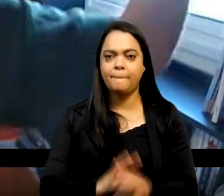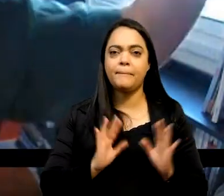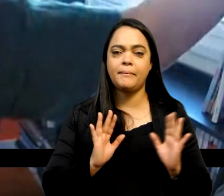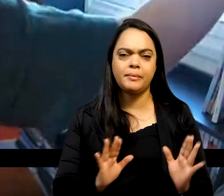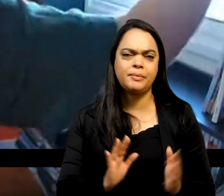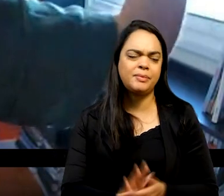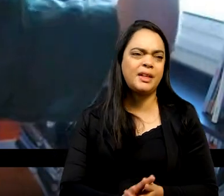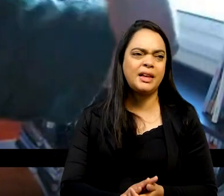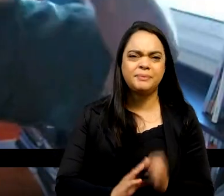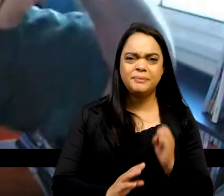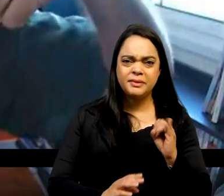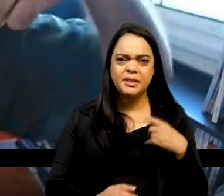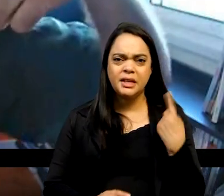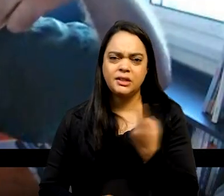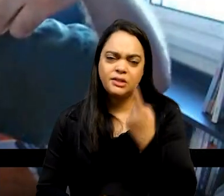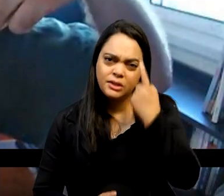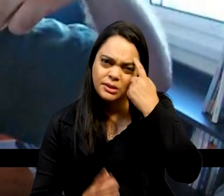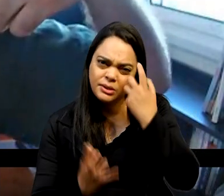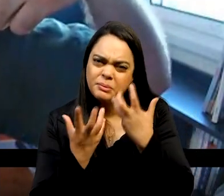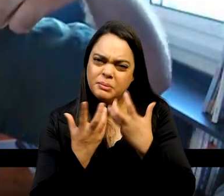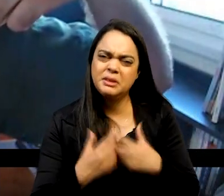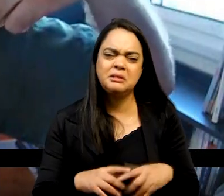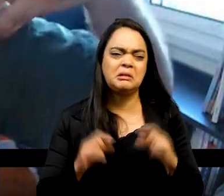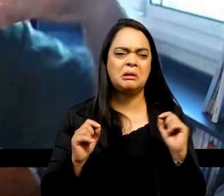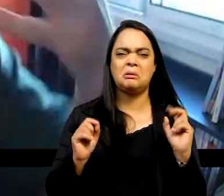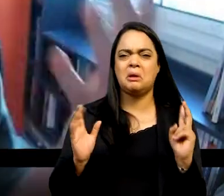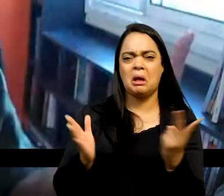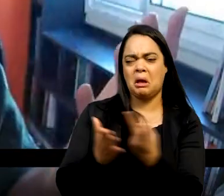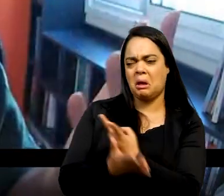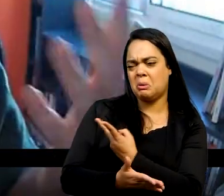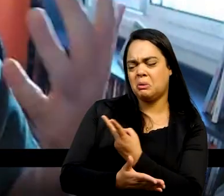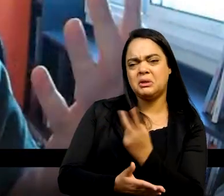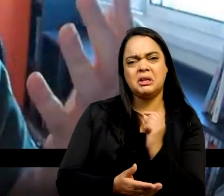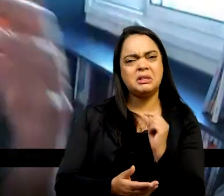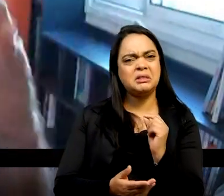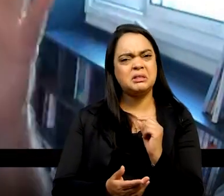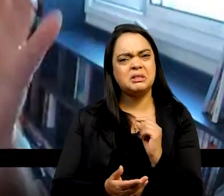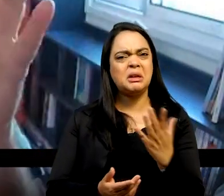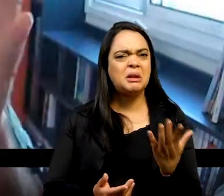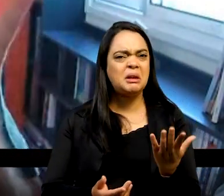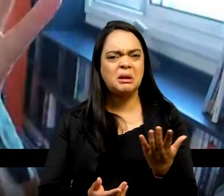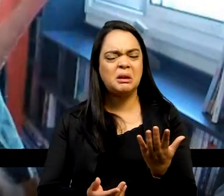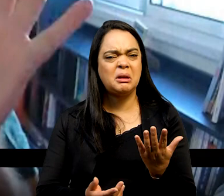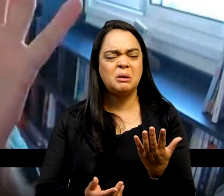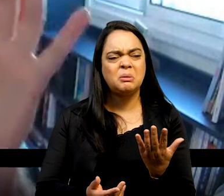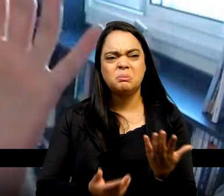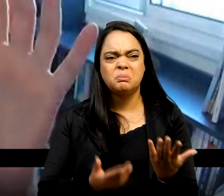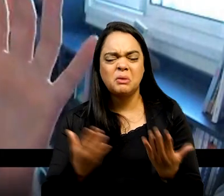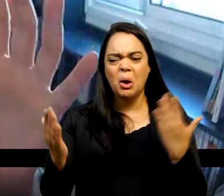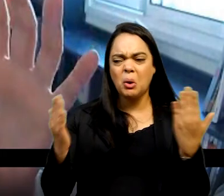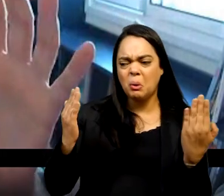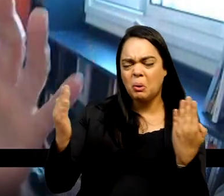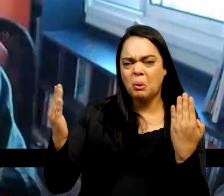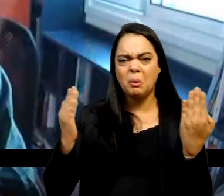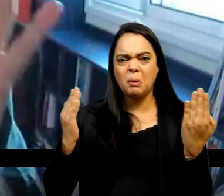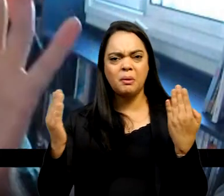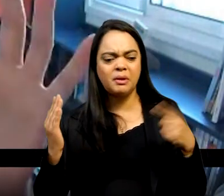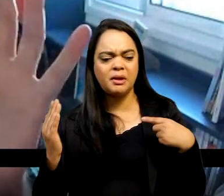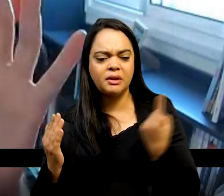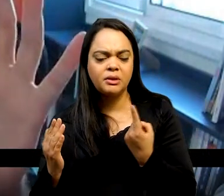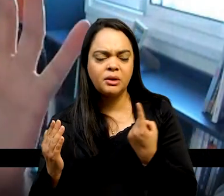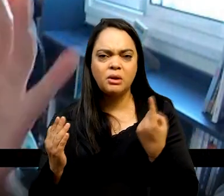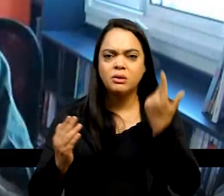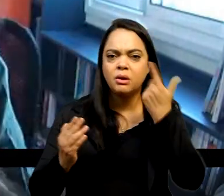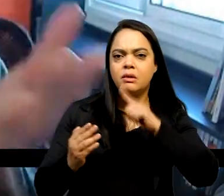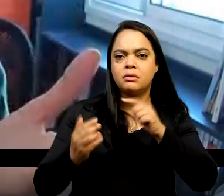em outra coisa que não foi aquele algo que aconteceu, no máximo, no máximo, a gente consegue formular algumas categorias de explicação, no